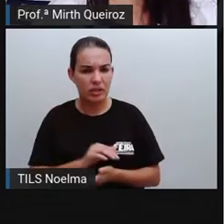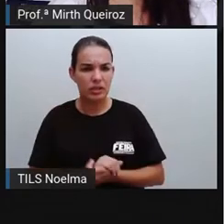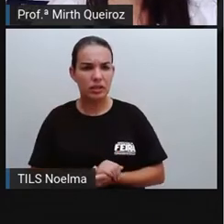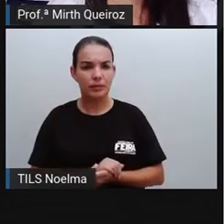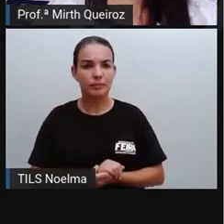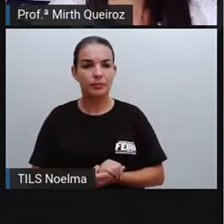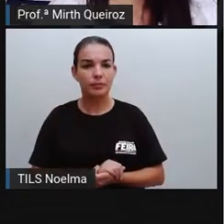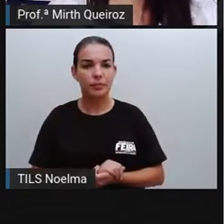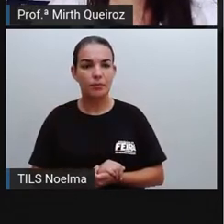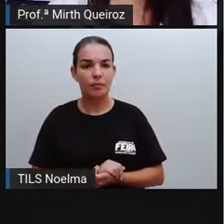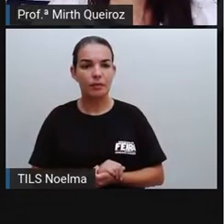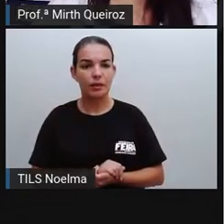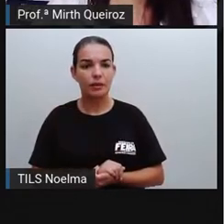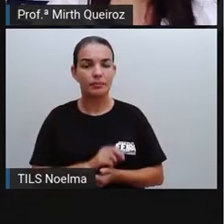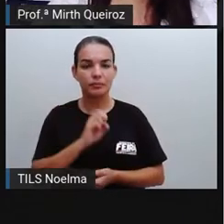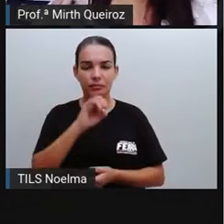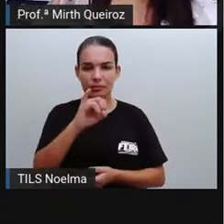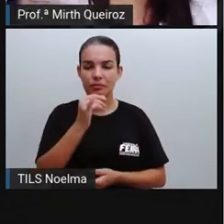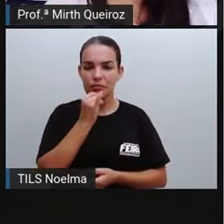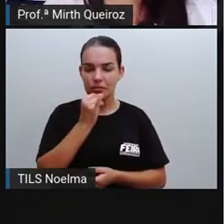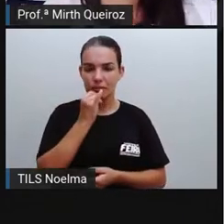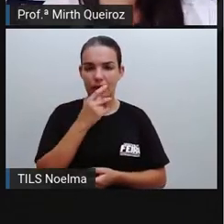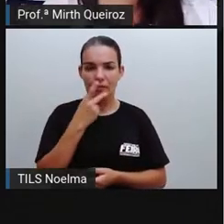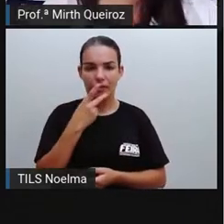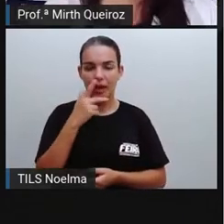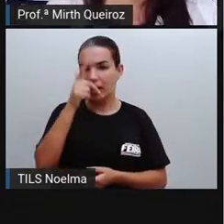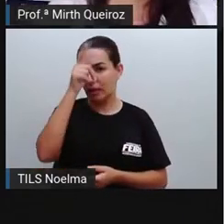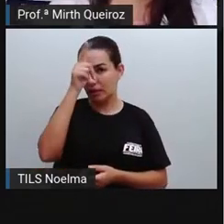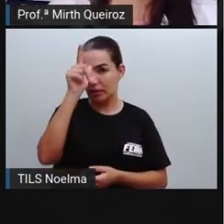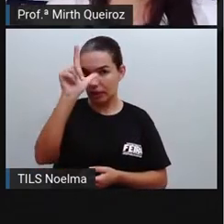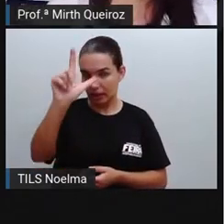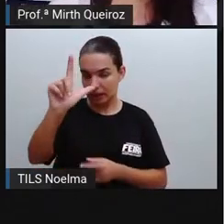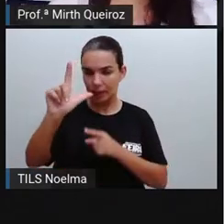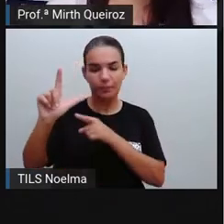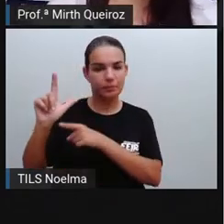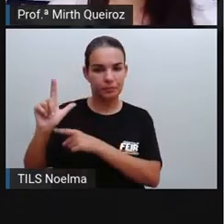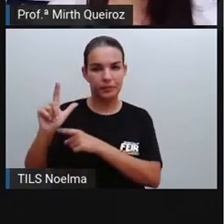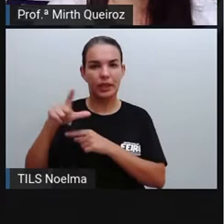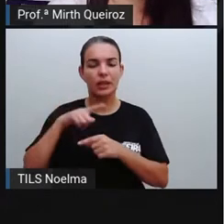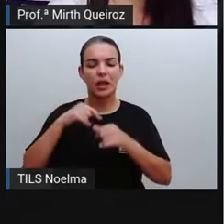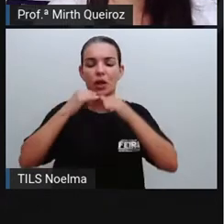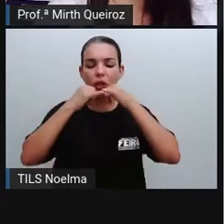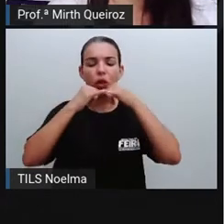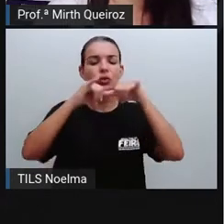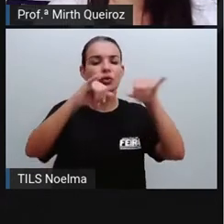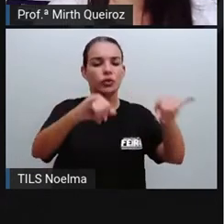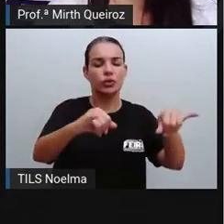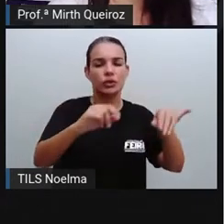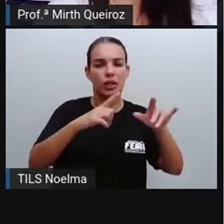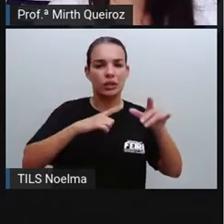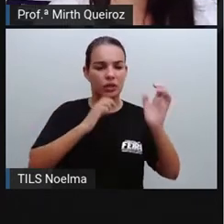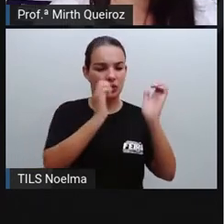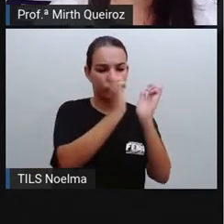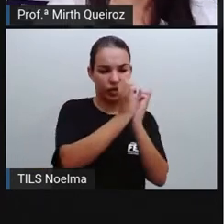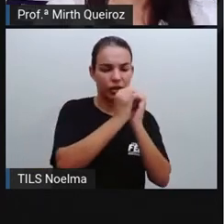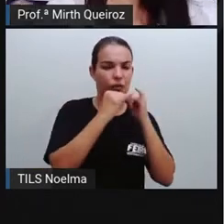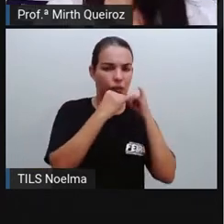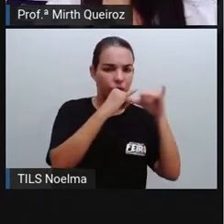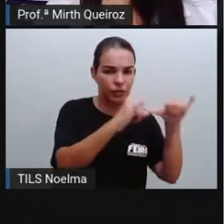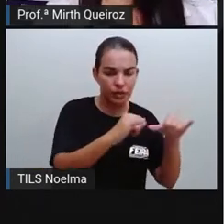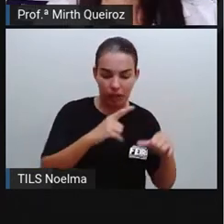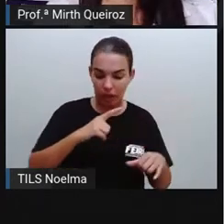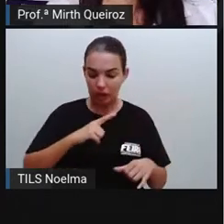diferente quando a gente fala sobre, por exemplo, a lenda, notícia, que a gente já estudou gênero textual, notícia,